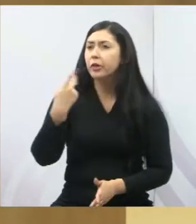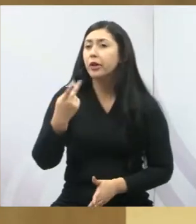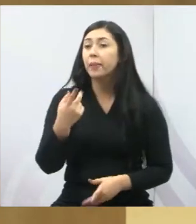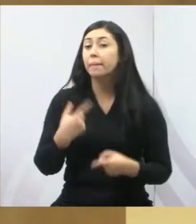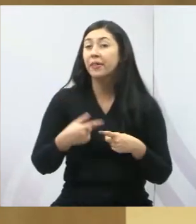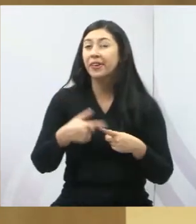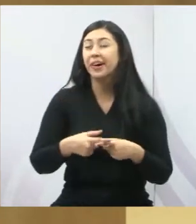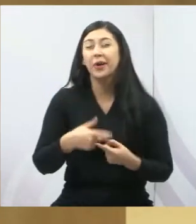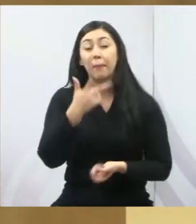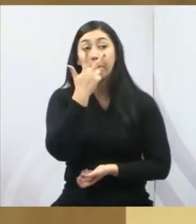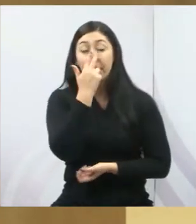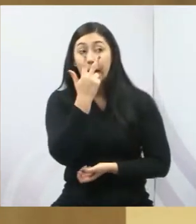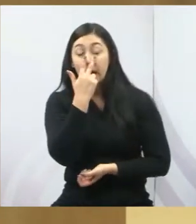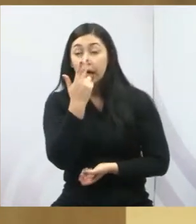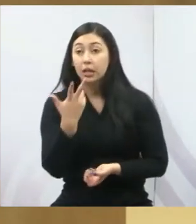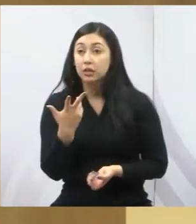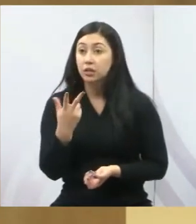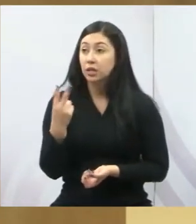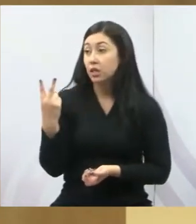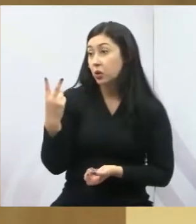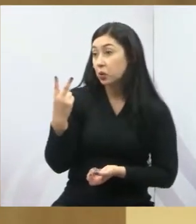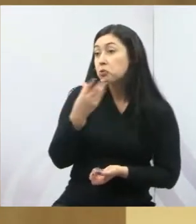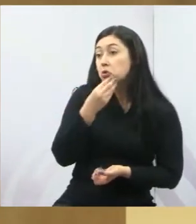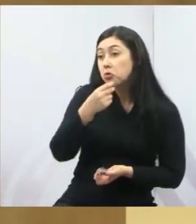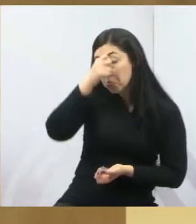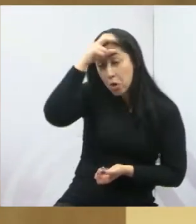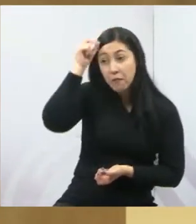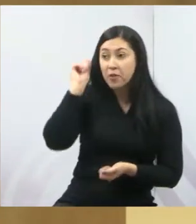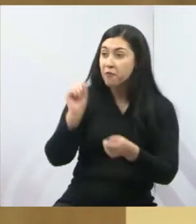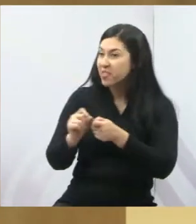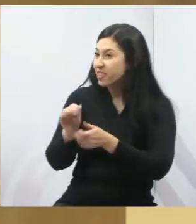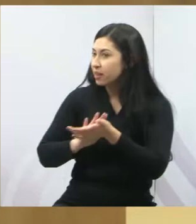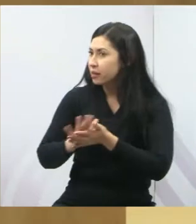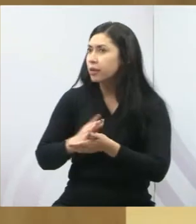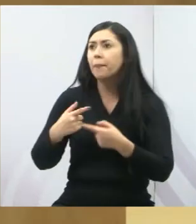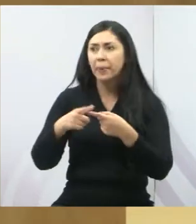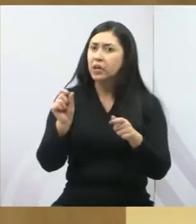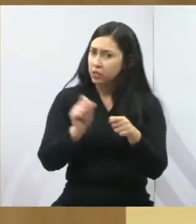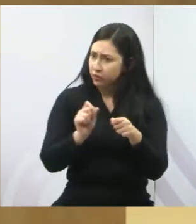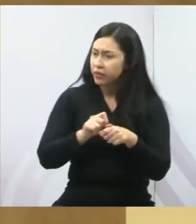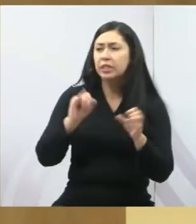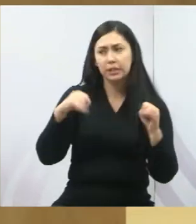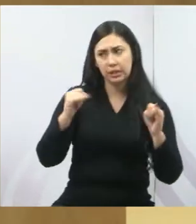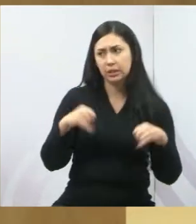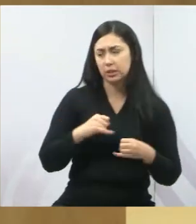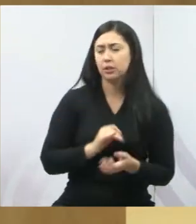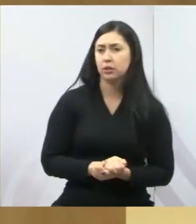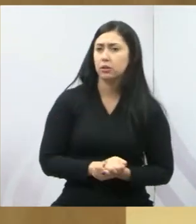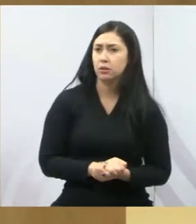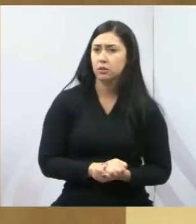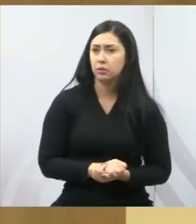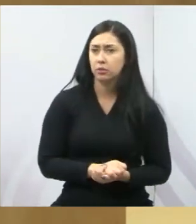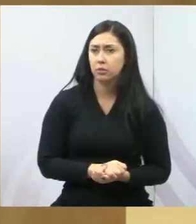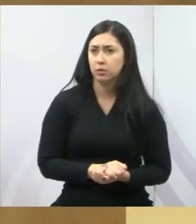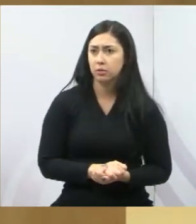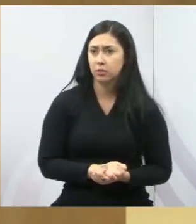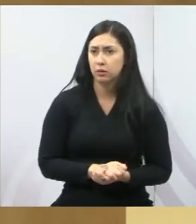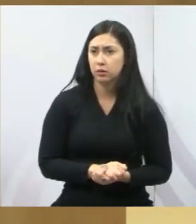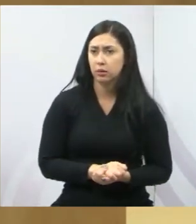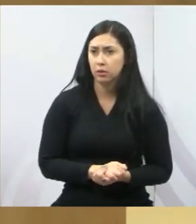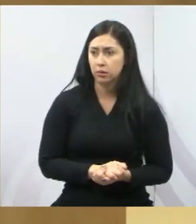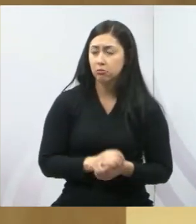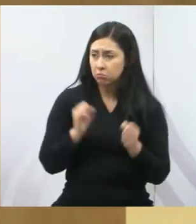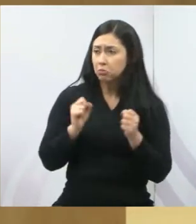a impressão que esses dois prefeitos nada fizeram. E fizeram muita coisa. O senhor deve testemunhar isso, né? Pode usar o